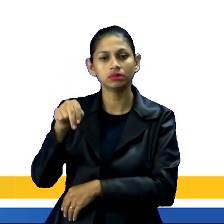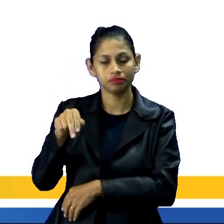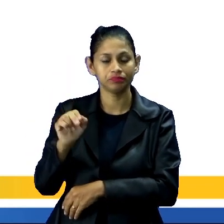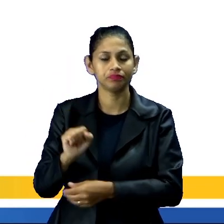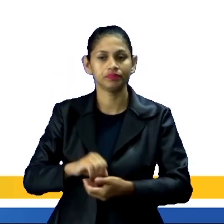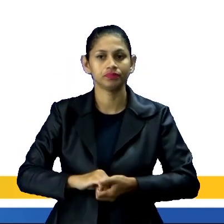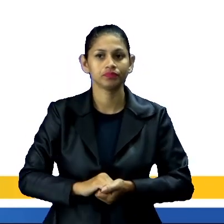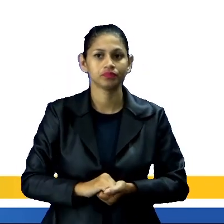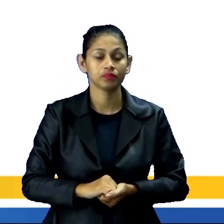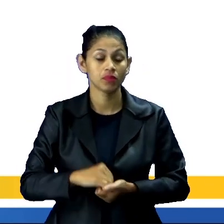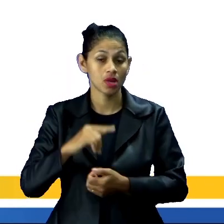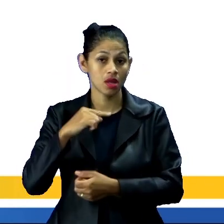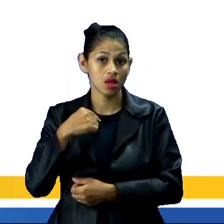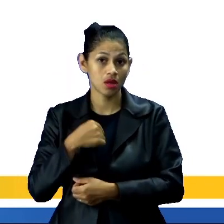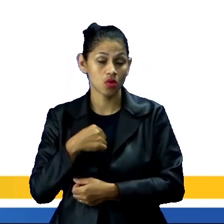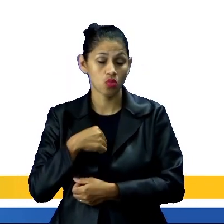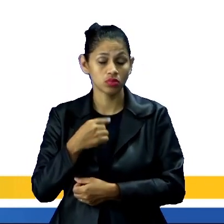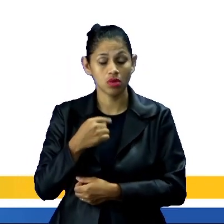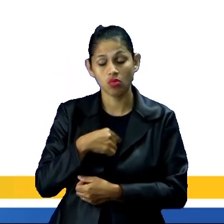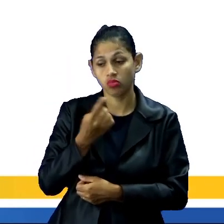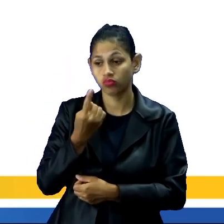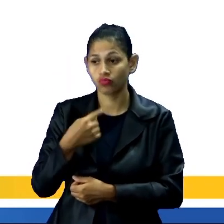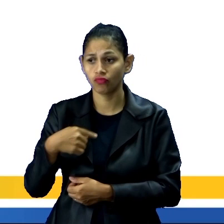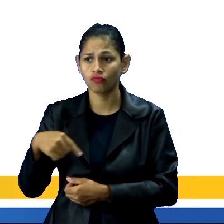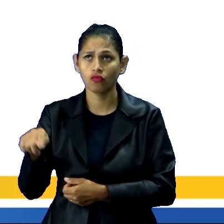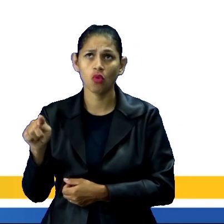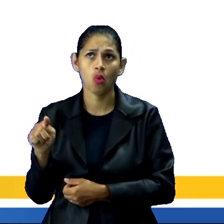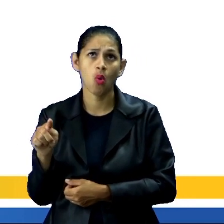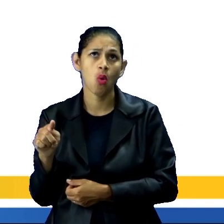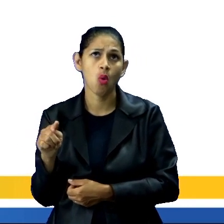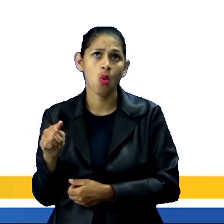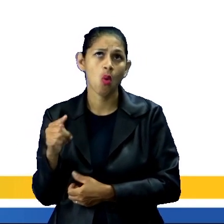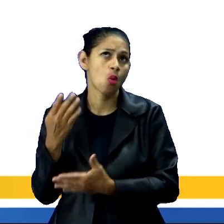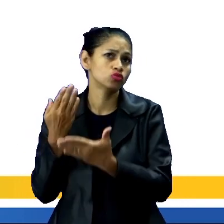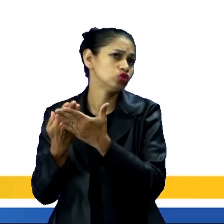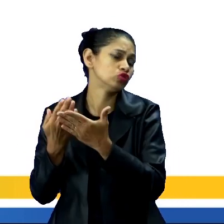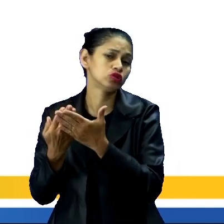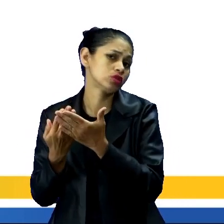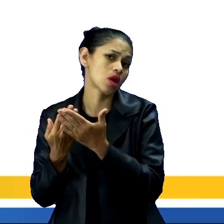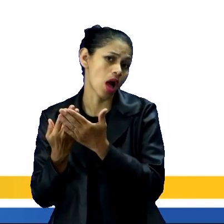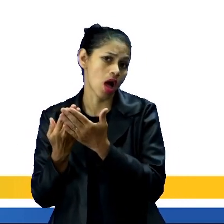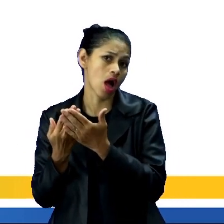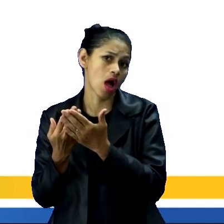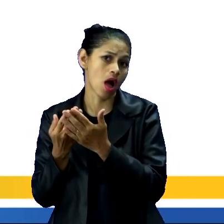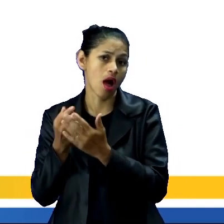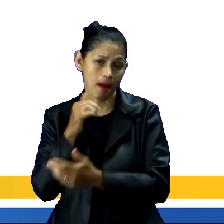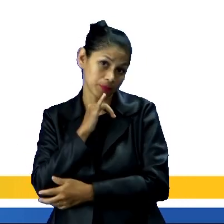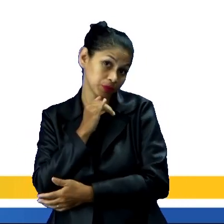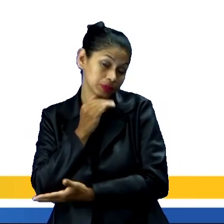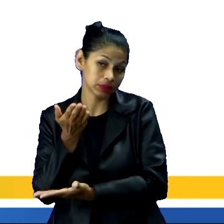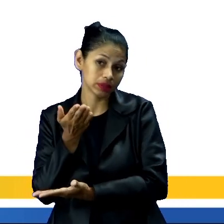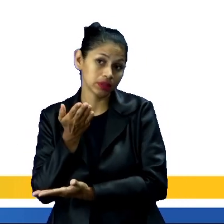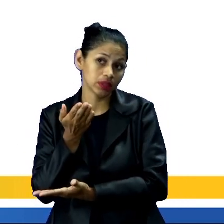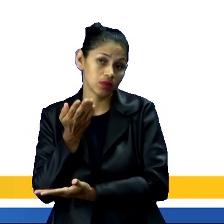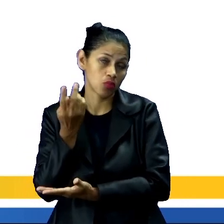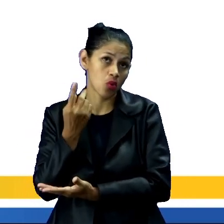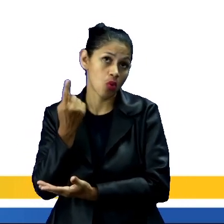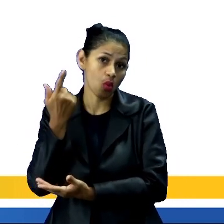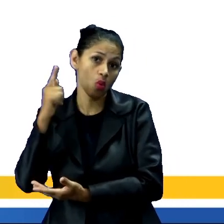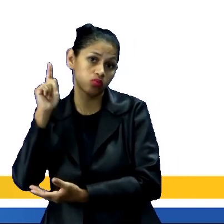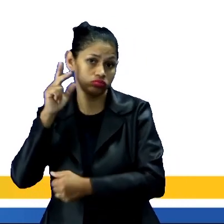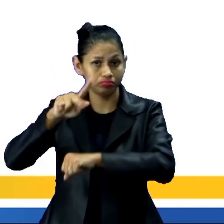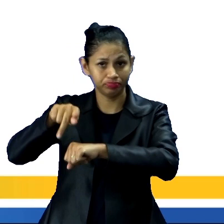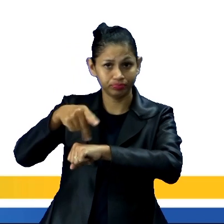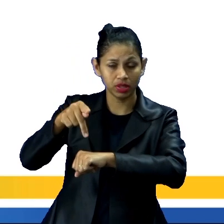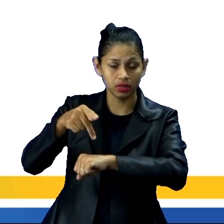Eu fiz uma migração externa, ou seja, eu saí do meu país de origem para ir para outro país. Eu saí daqui de